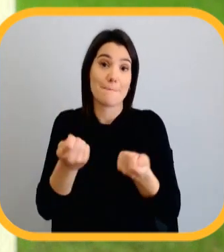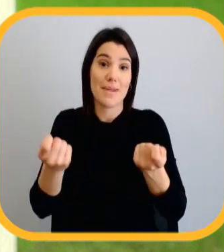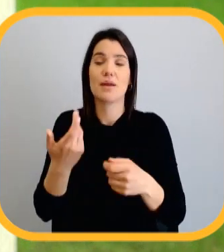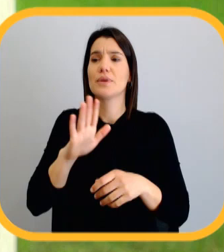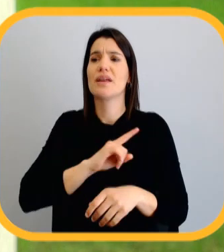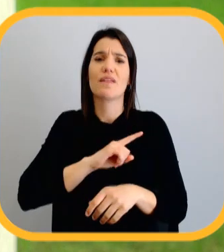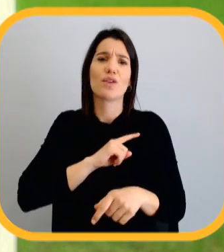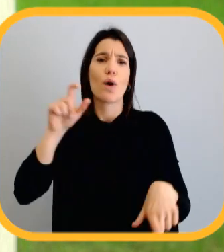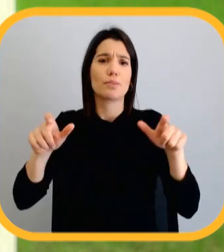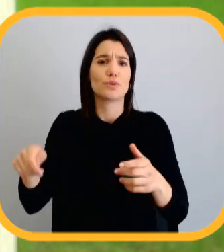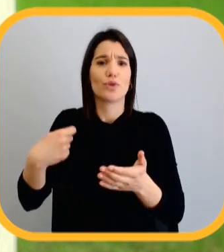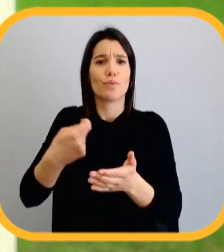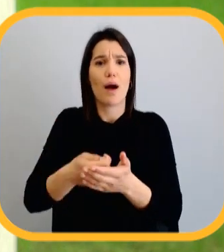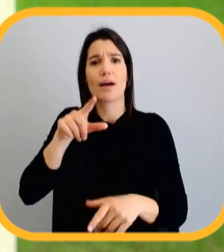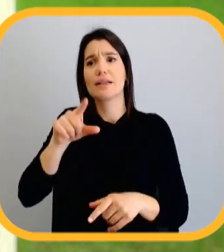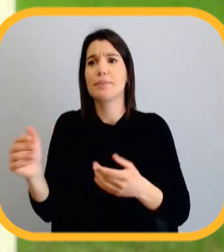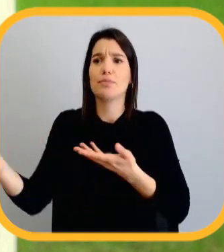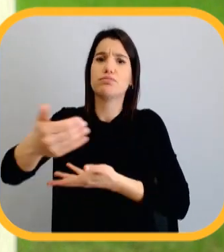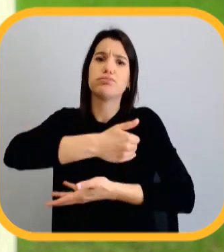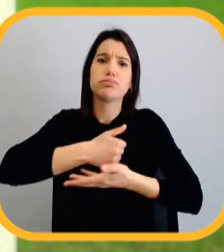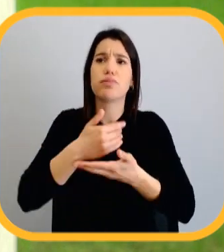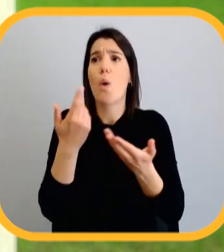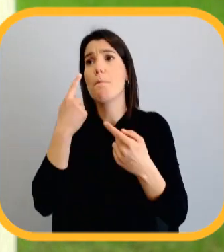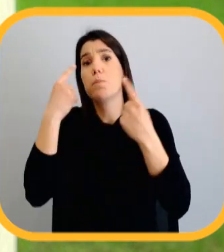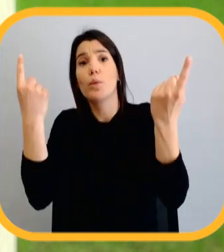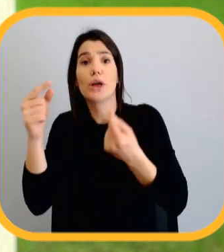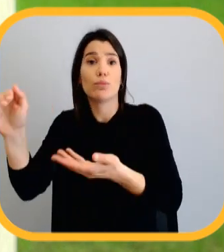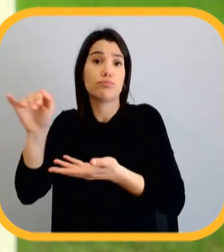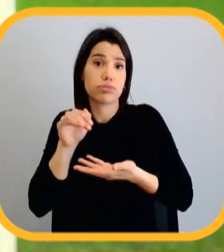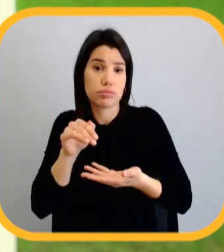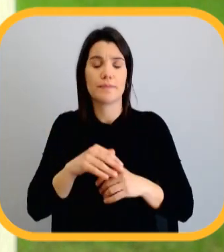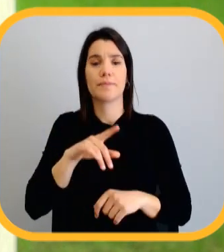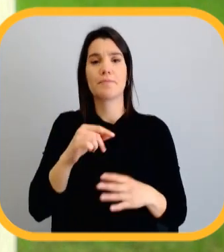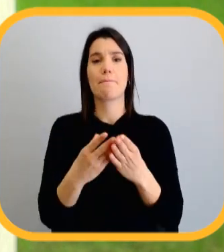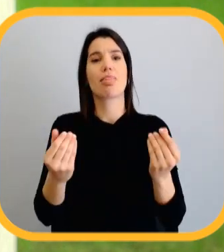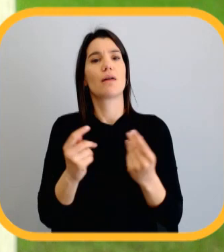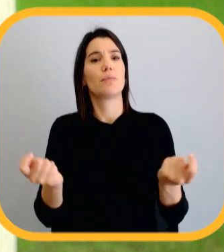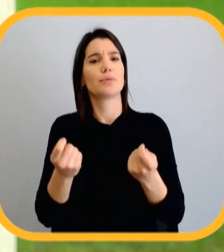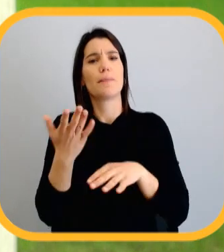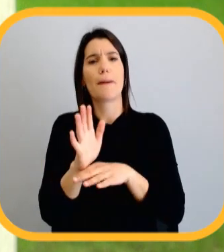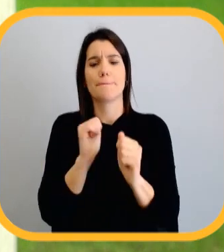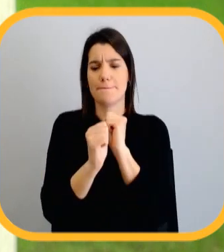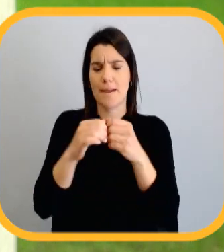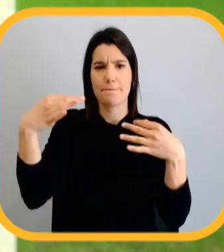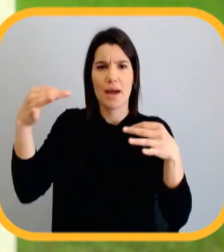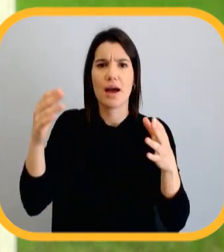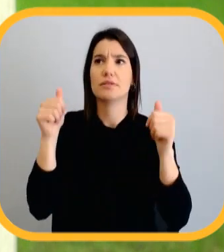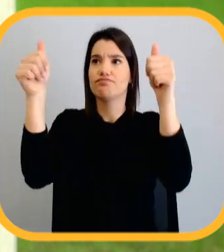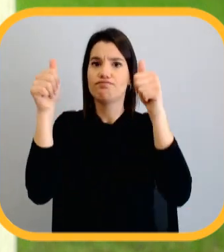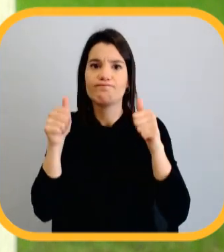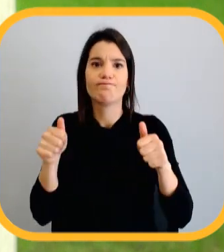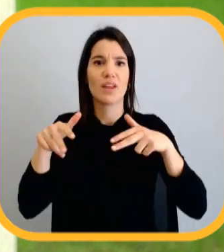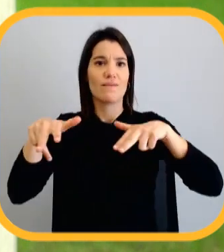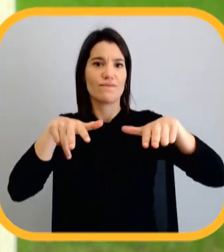individuais, eventos de engarição de fundos ou financiamento público. E desenvolvem-se materiais publicitários, como folhetos,